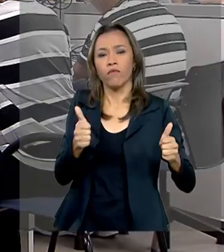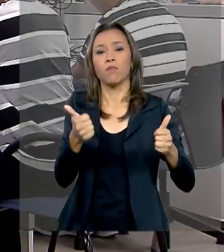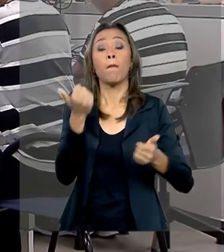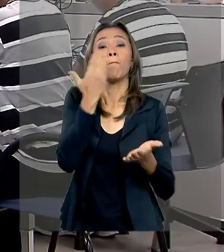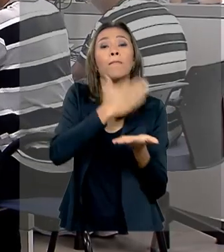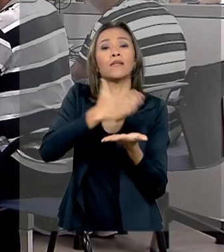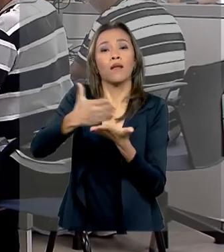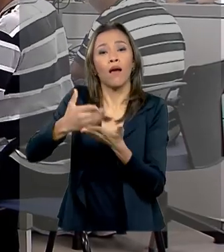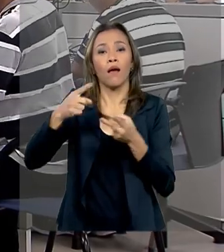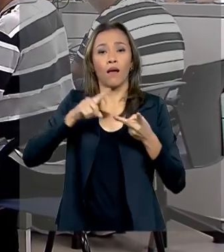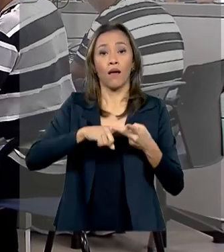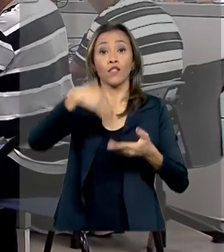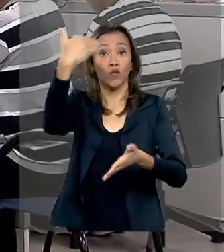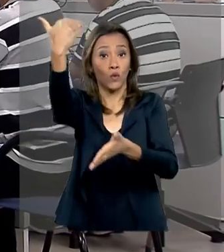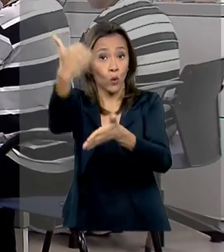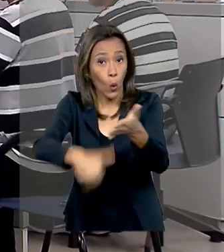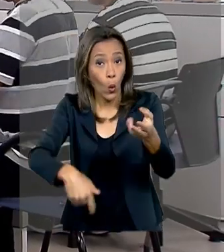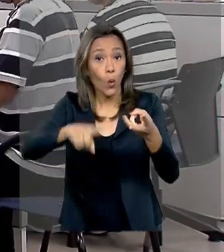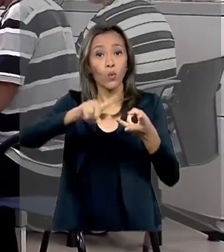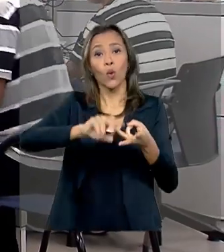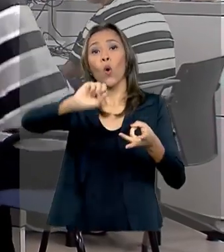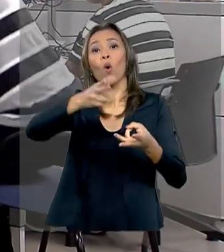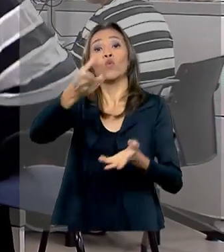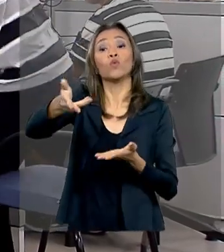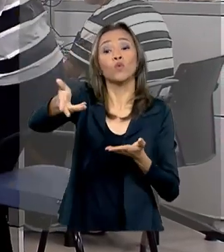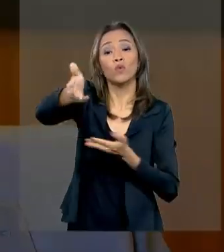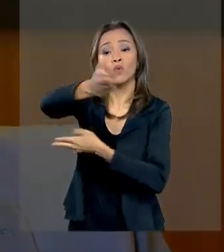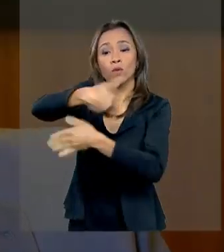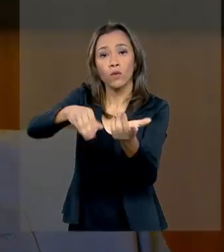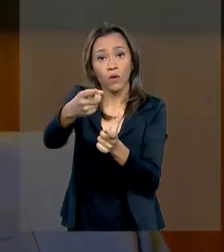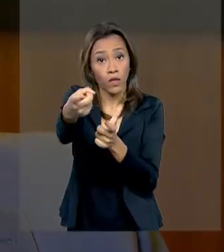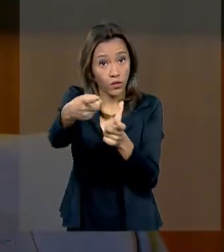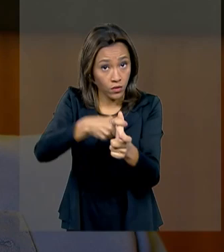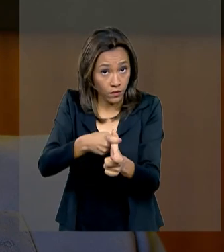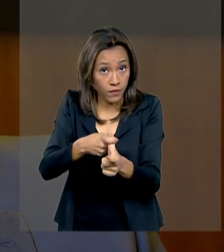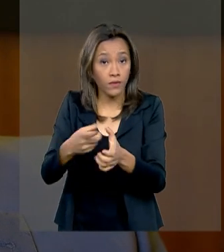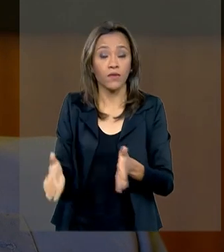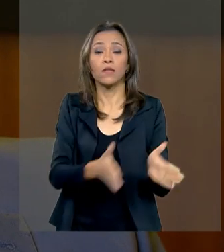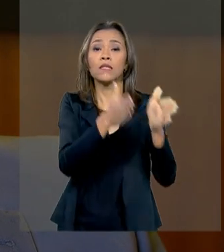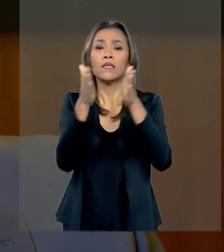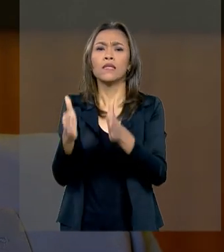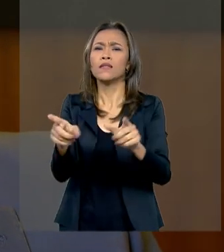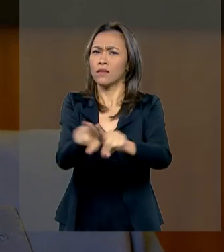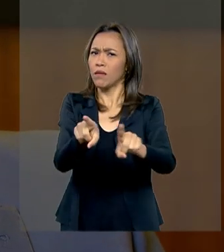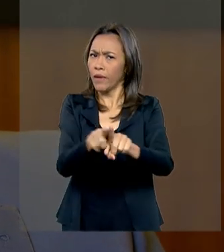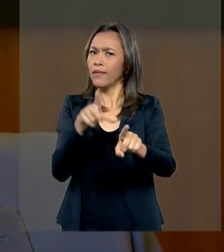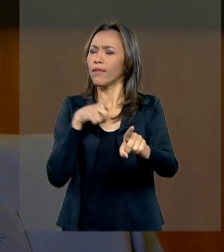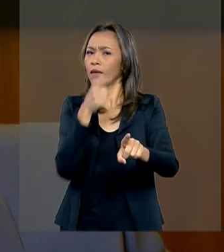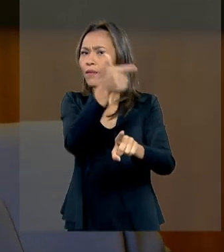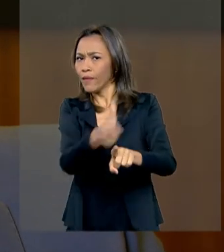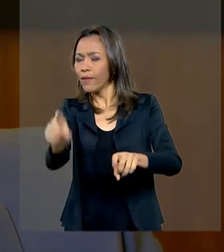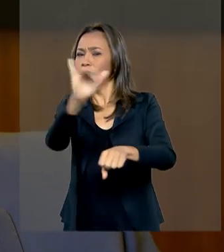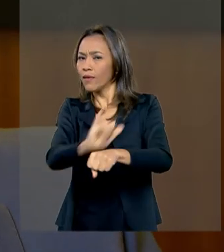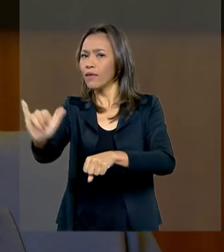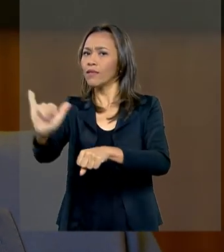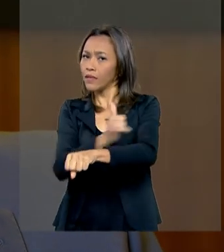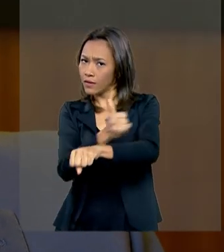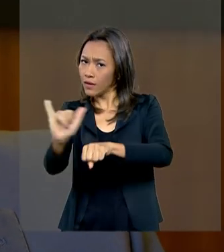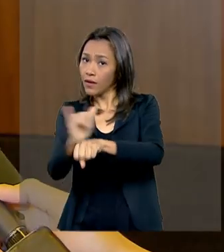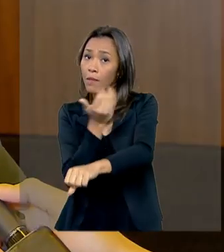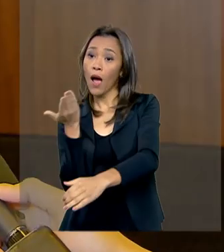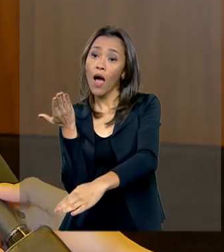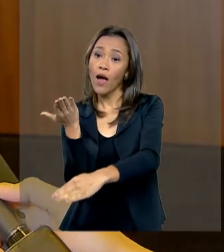ou até a troca por uma dívida mais vantajosa ao cliente. Também estão previstas outras ferramentas para ajudar os